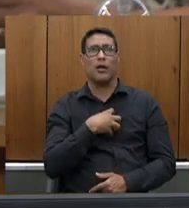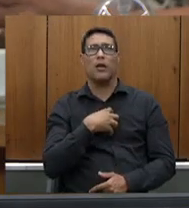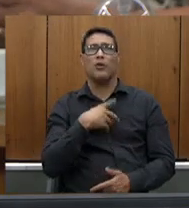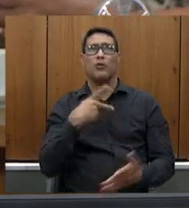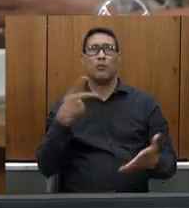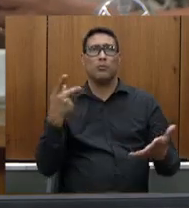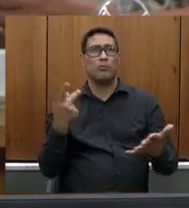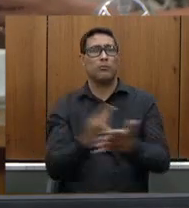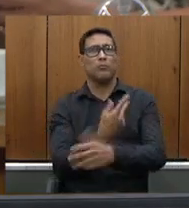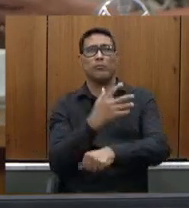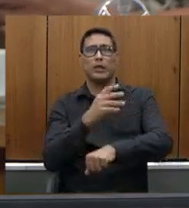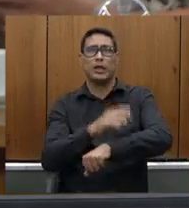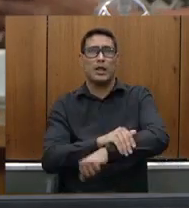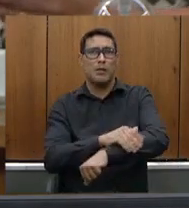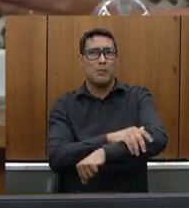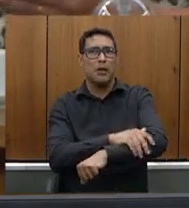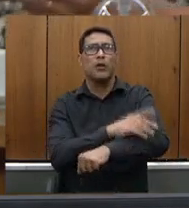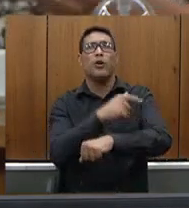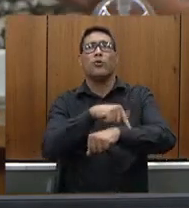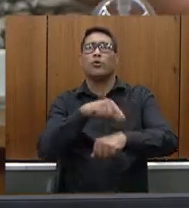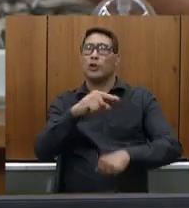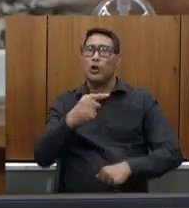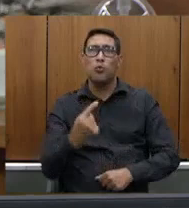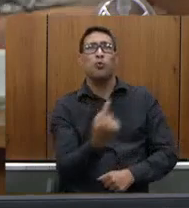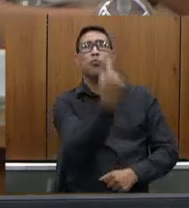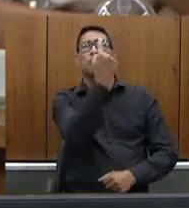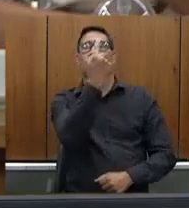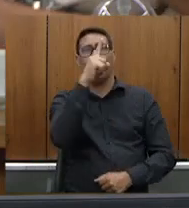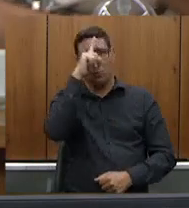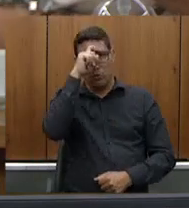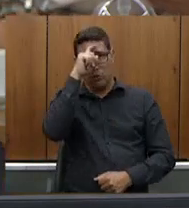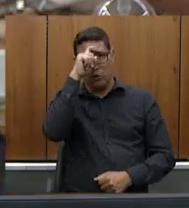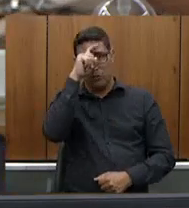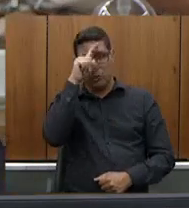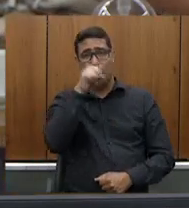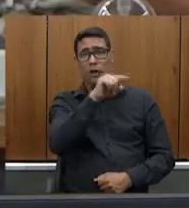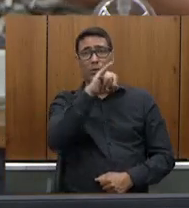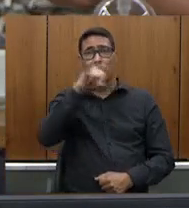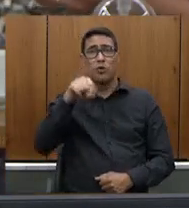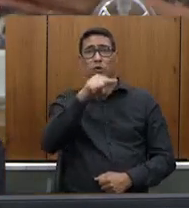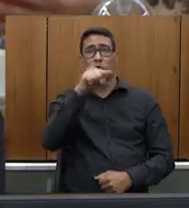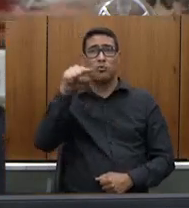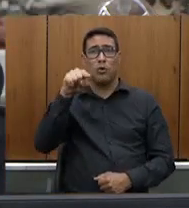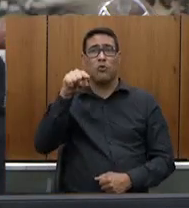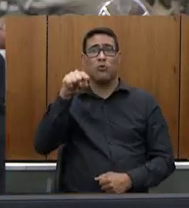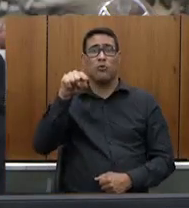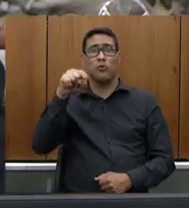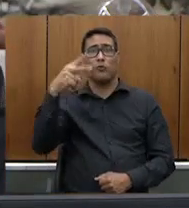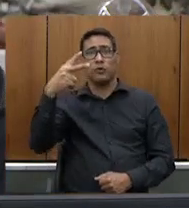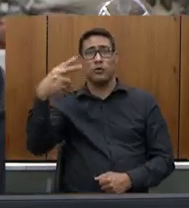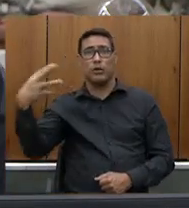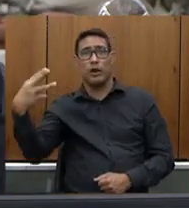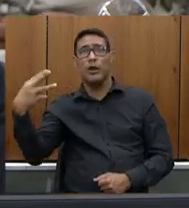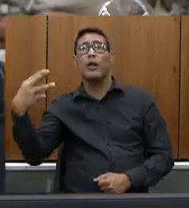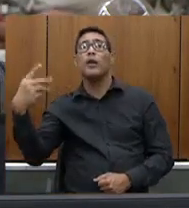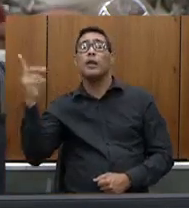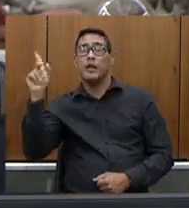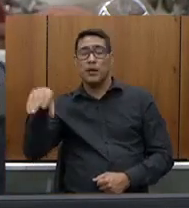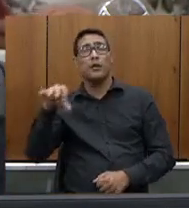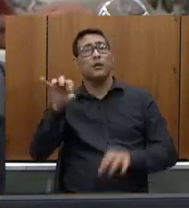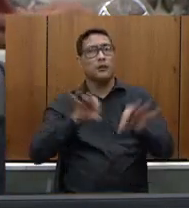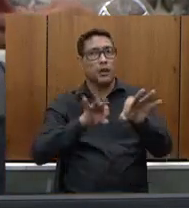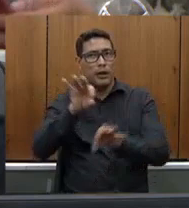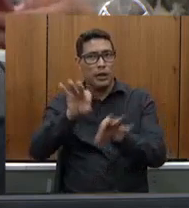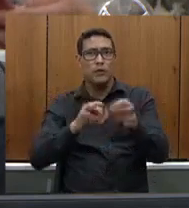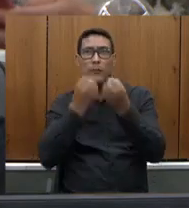para um único hospital que é o Gio XXIII que não cabe todos queimados do estado e essa rede foi muito bem organizada e